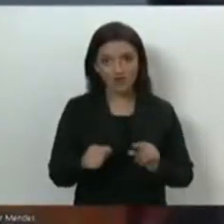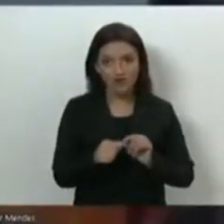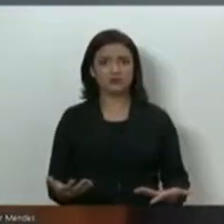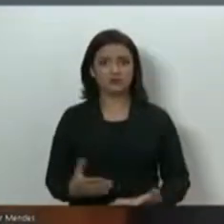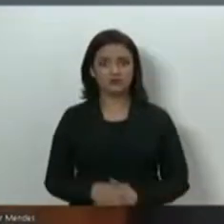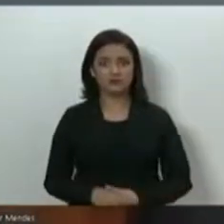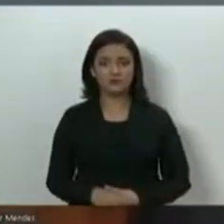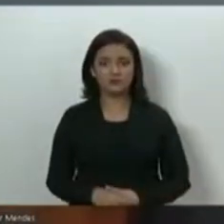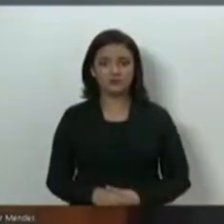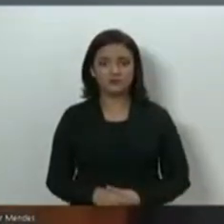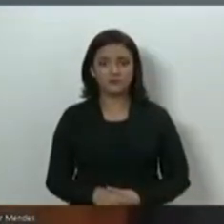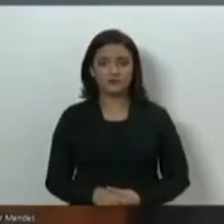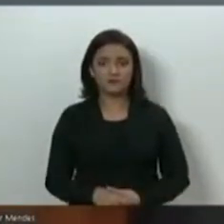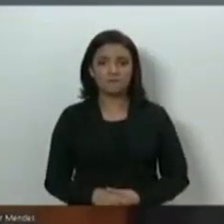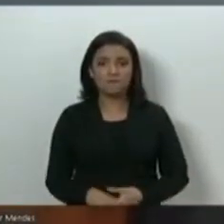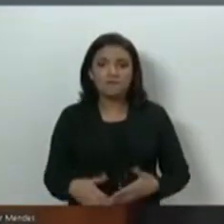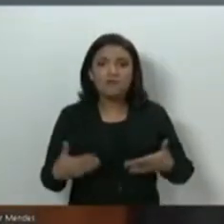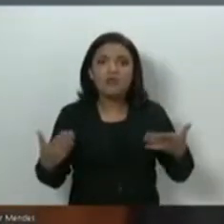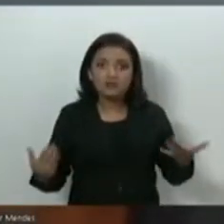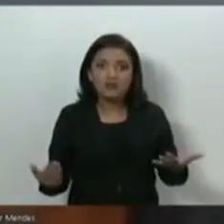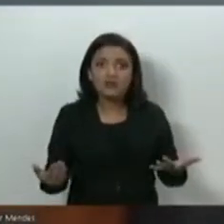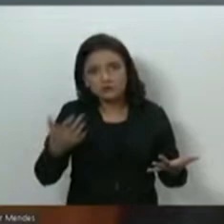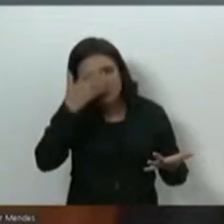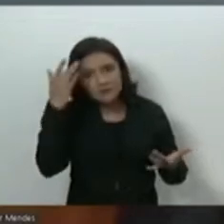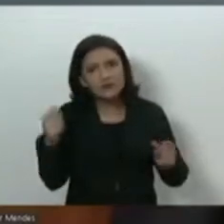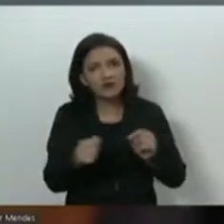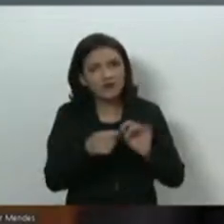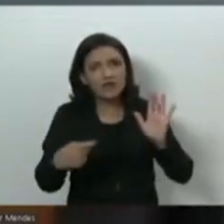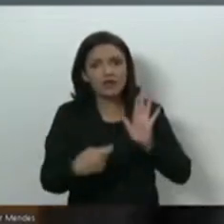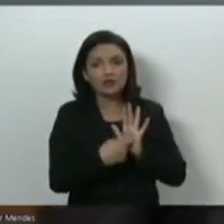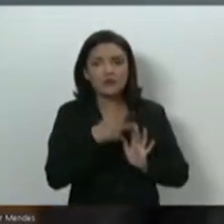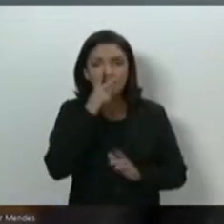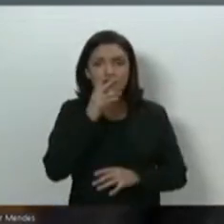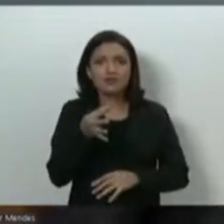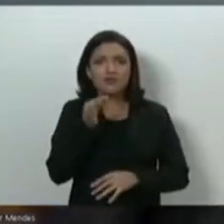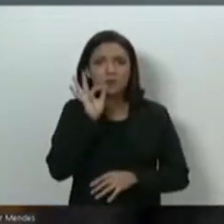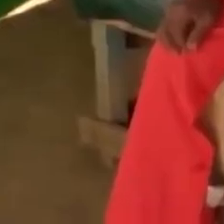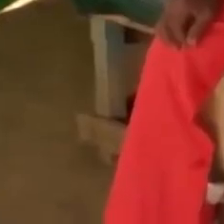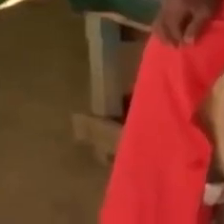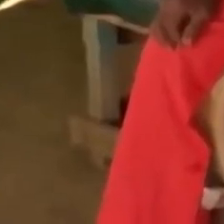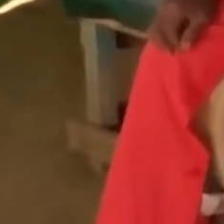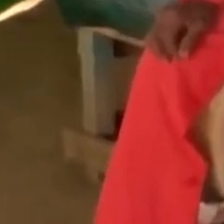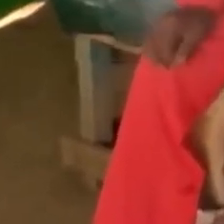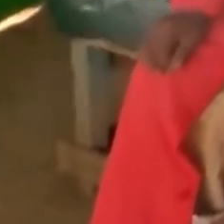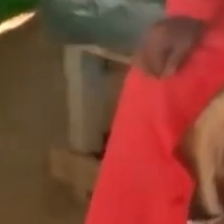confusa. Os autores dessa denúncia andam fumando e bebendo coisas estragadas.